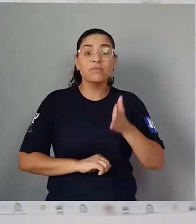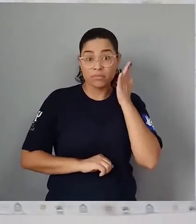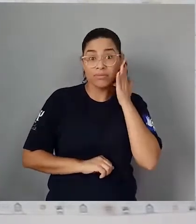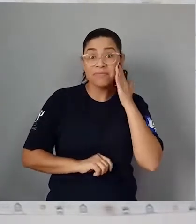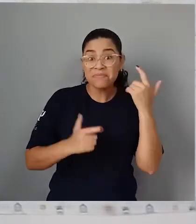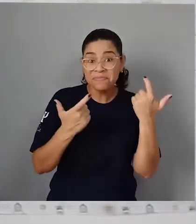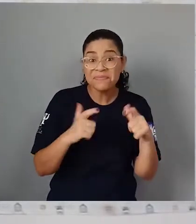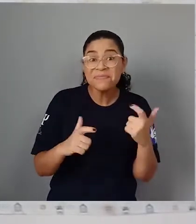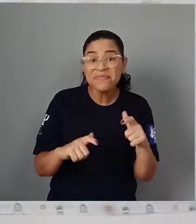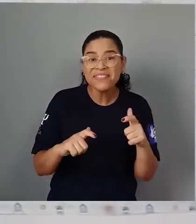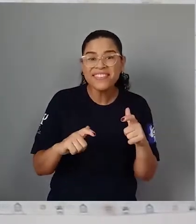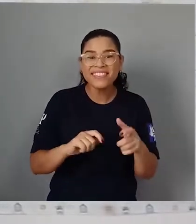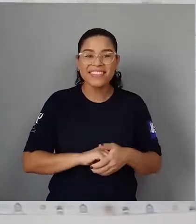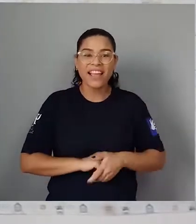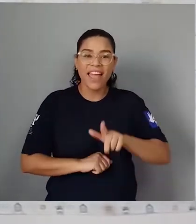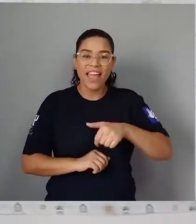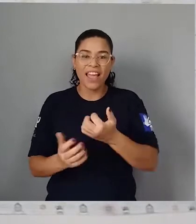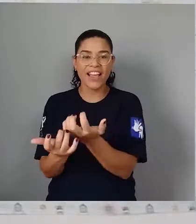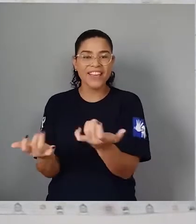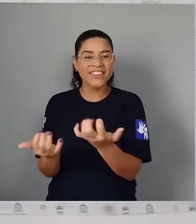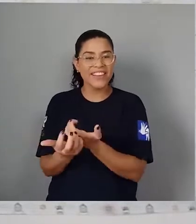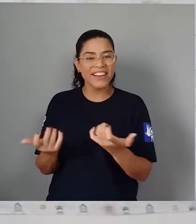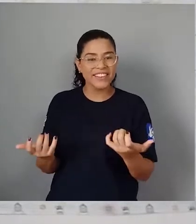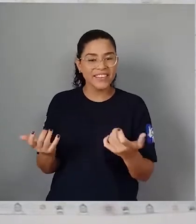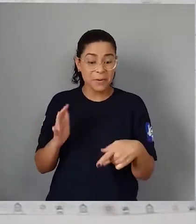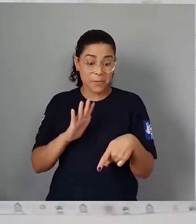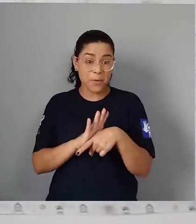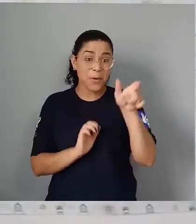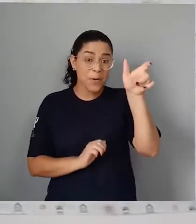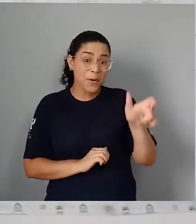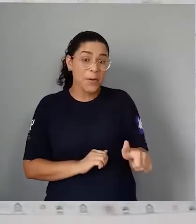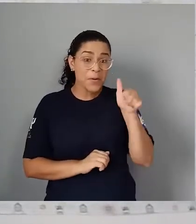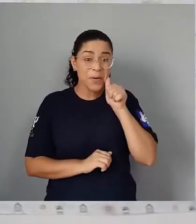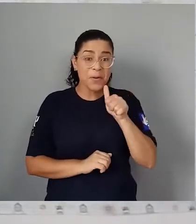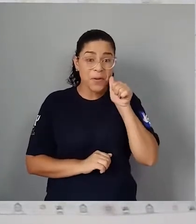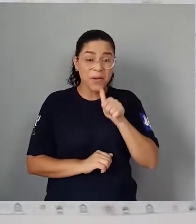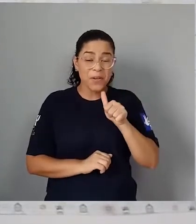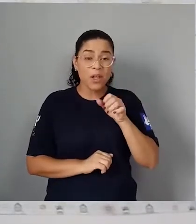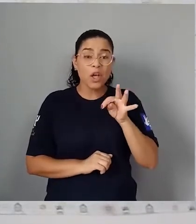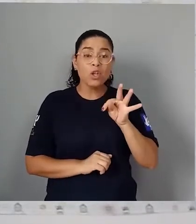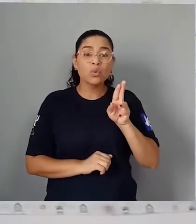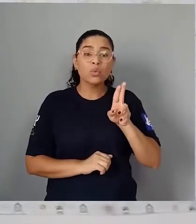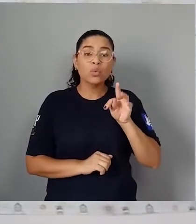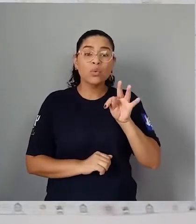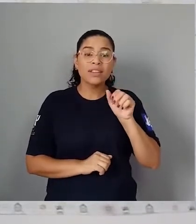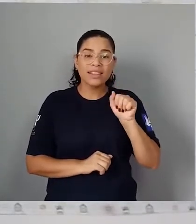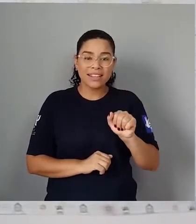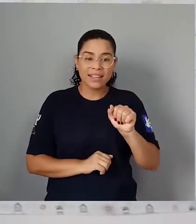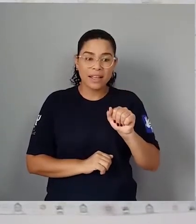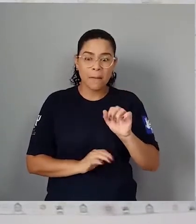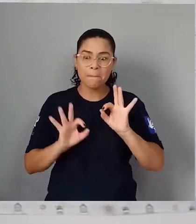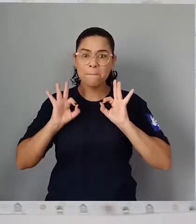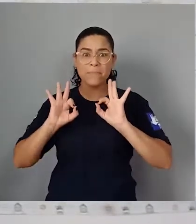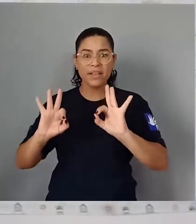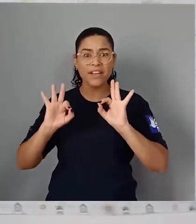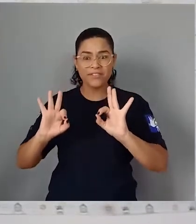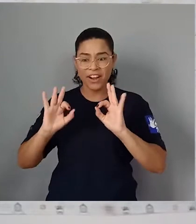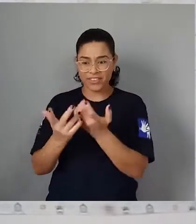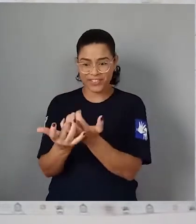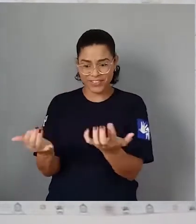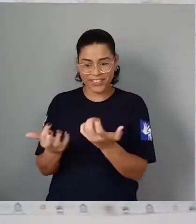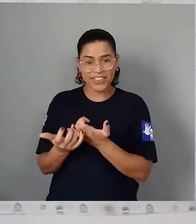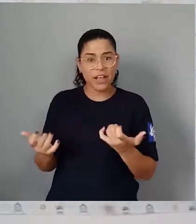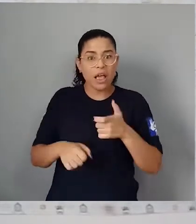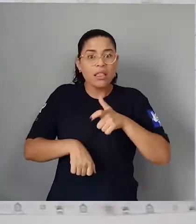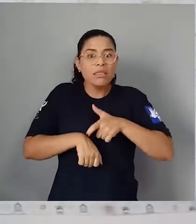Tuta Ele é perfeito Pessoal O tempo passa rápido E